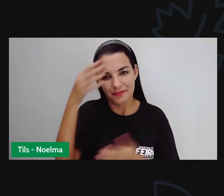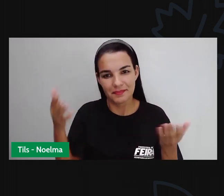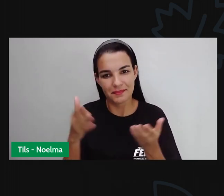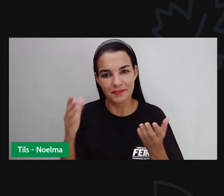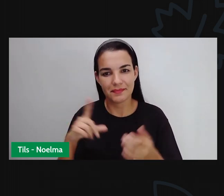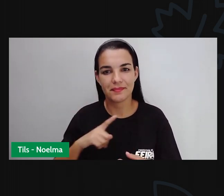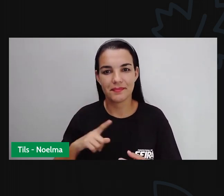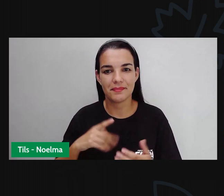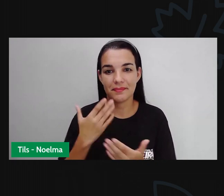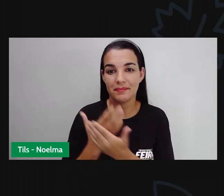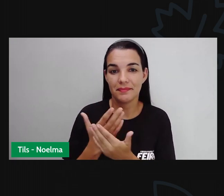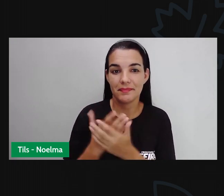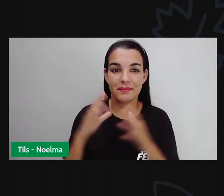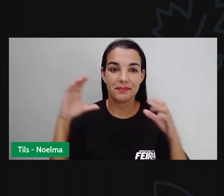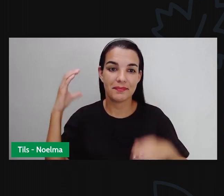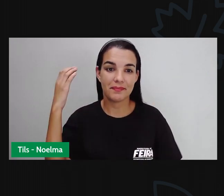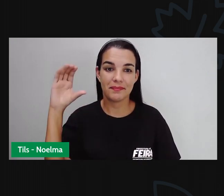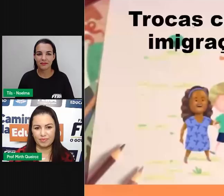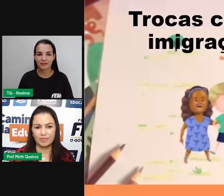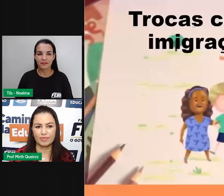de ciências humanas, vamos lá?